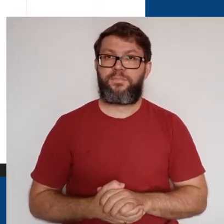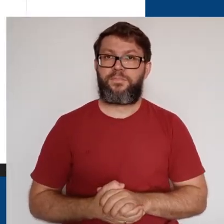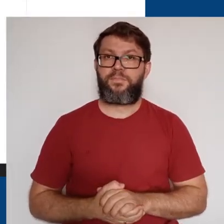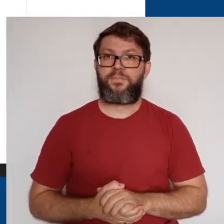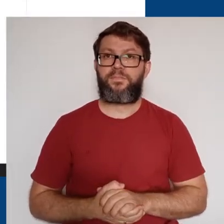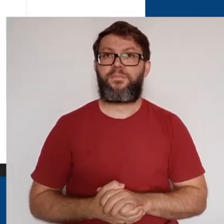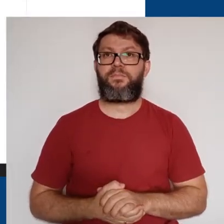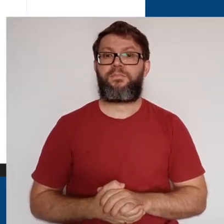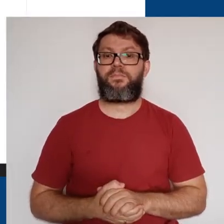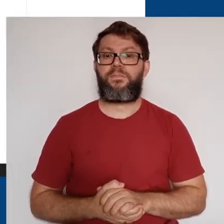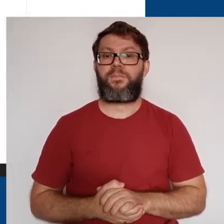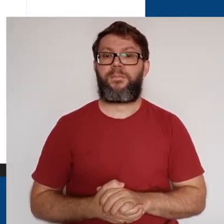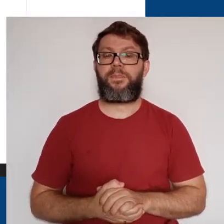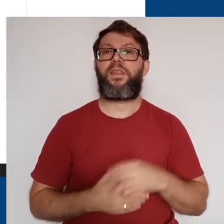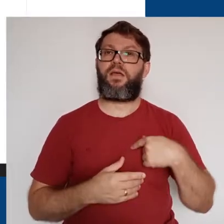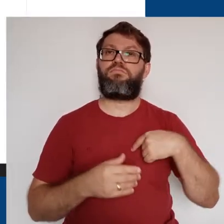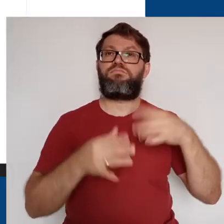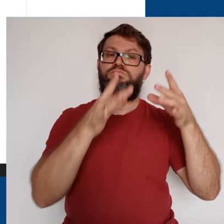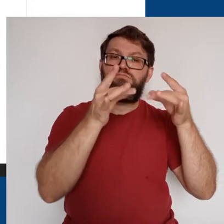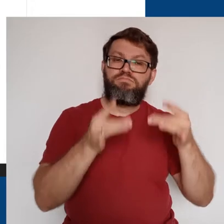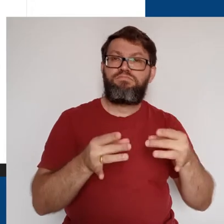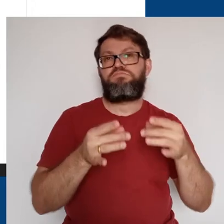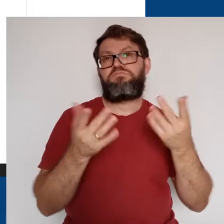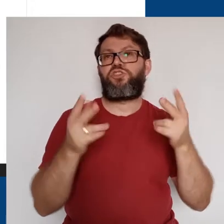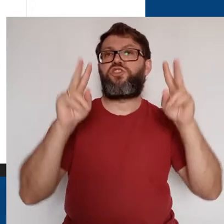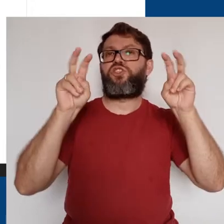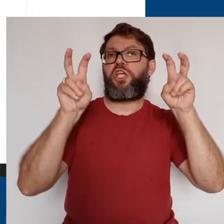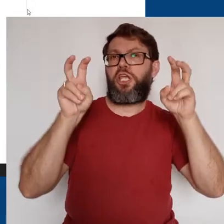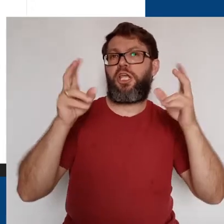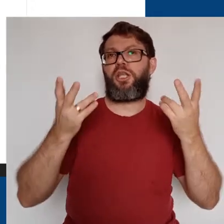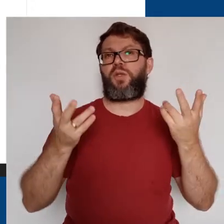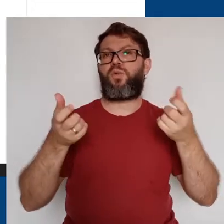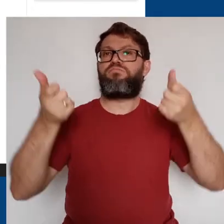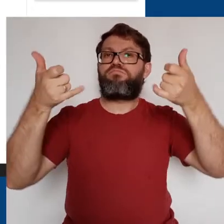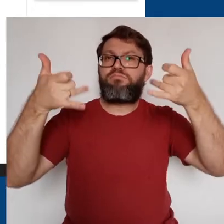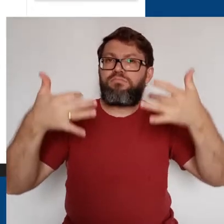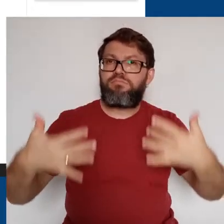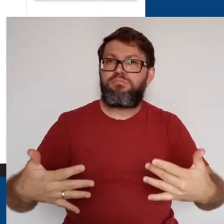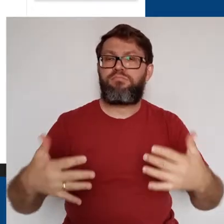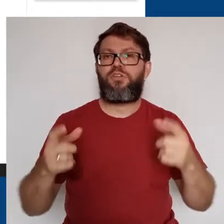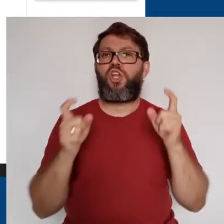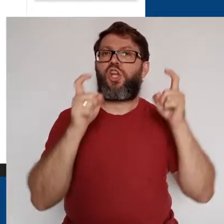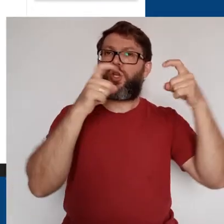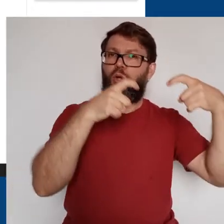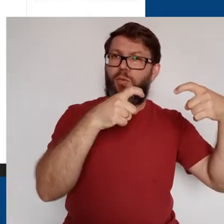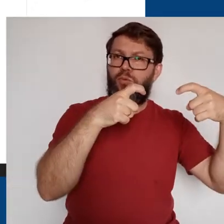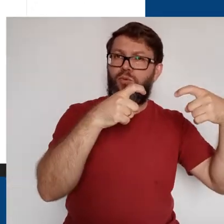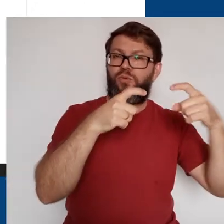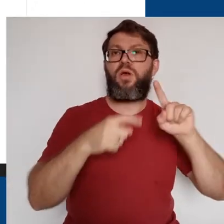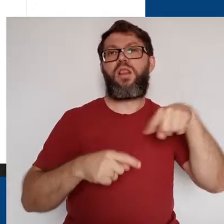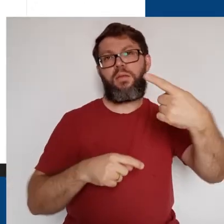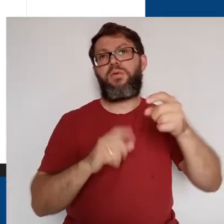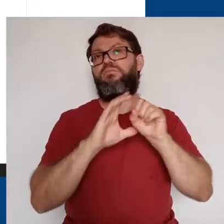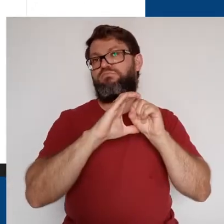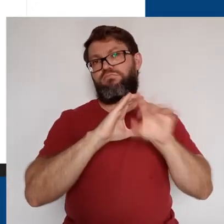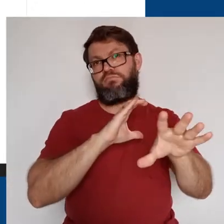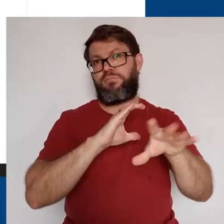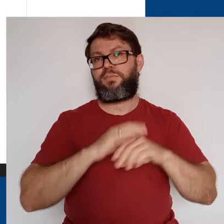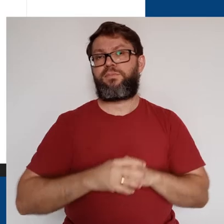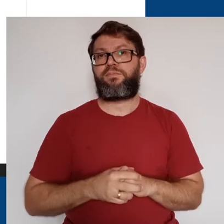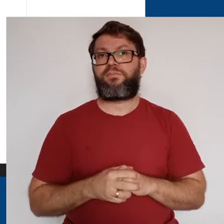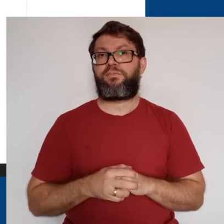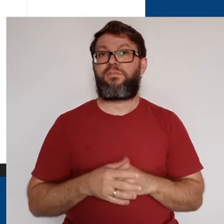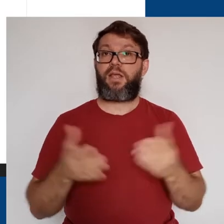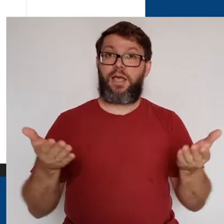Definimos o restante da sala de reunião, como título, descrição e tópico e, em seguida, postamos.